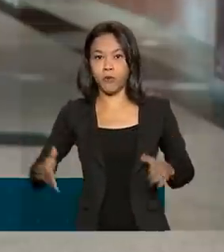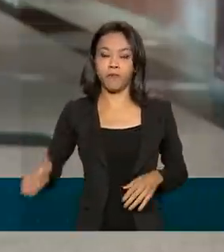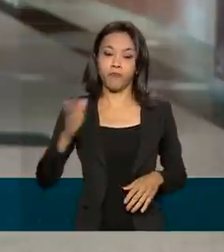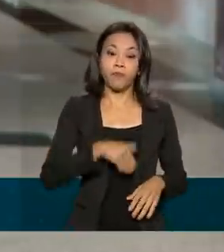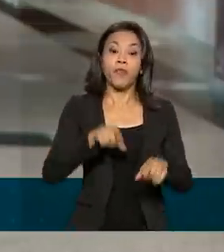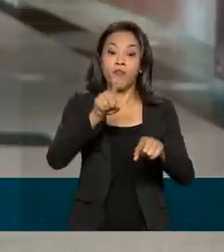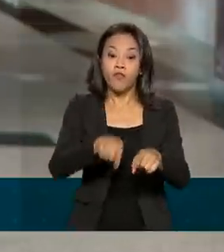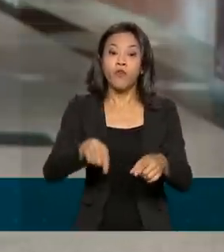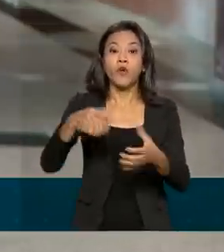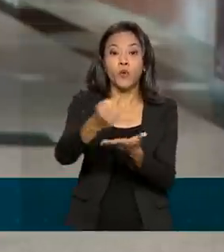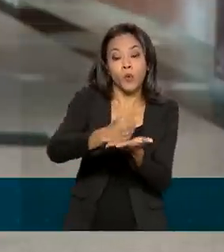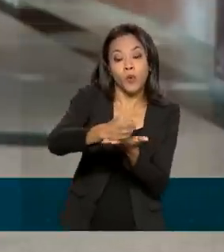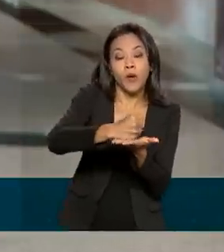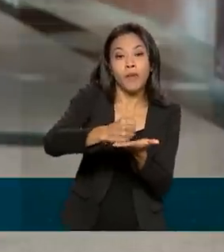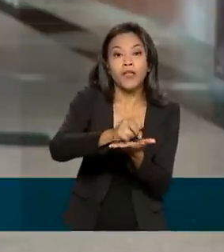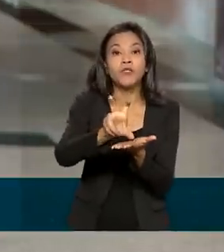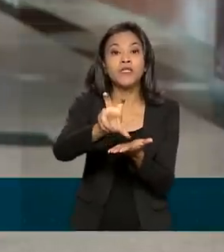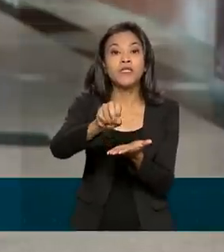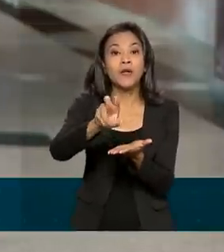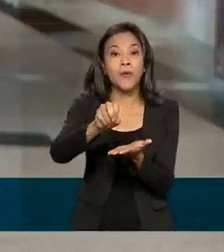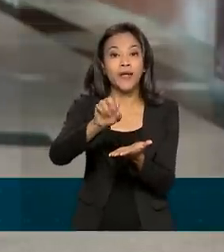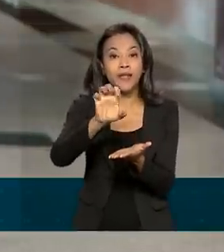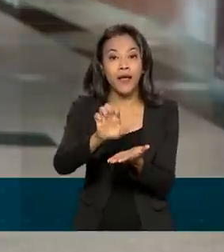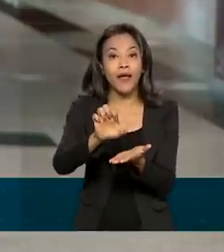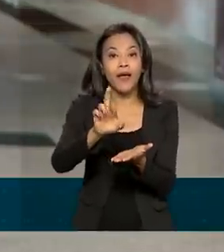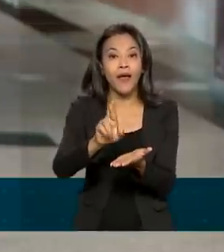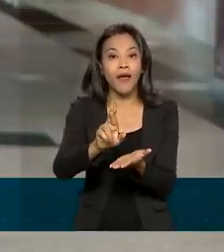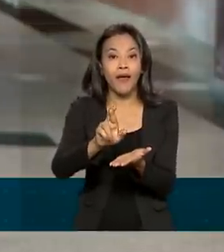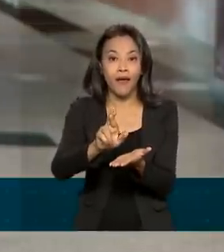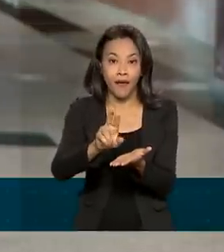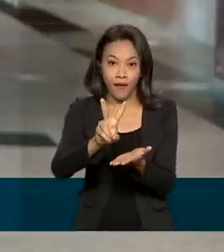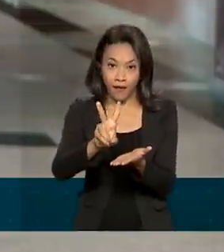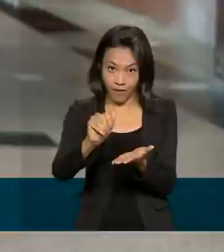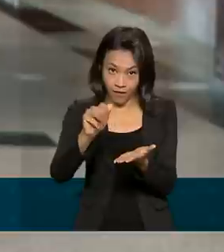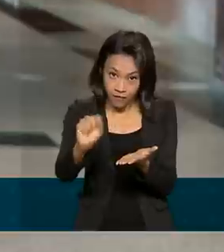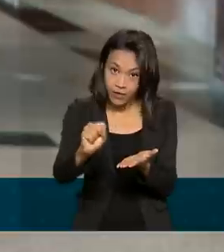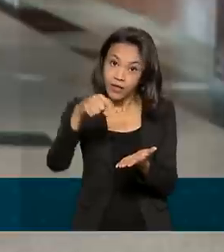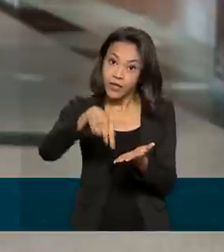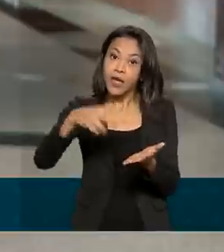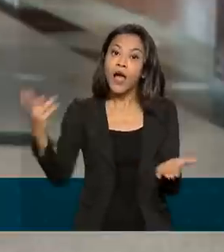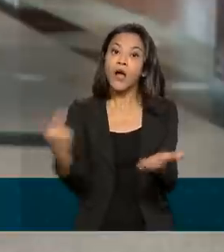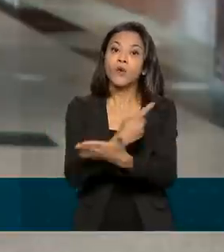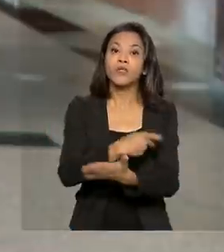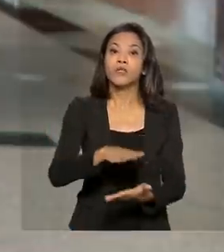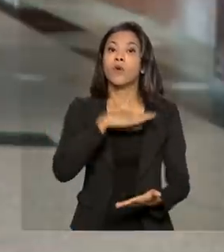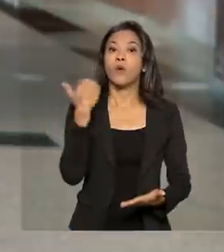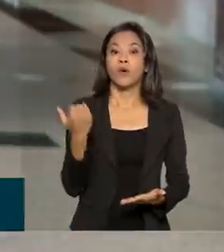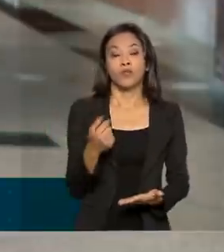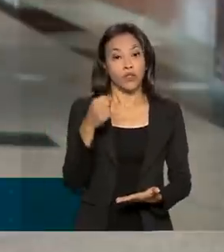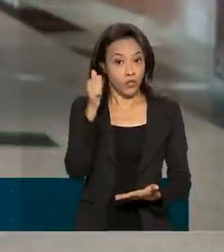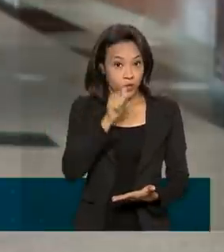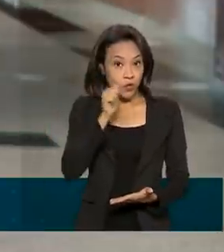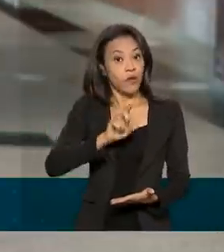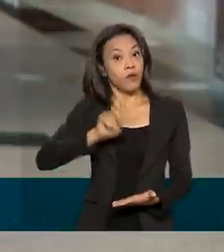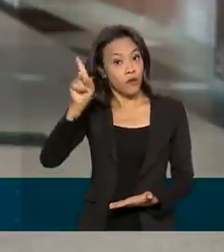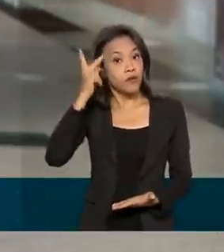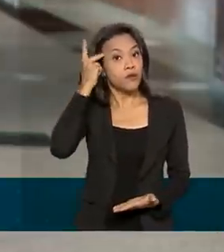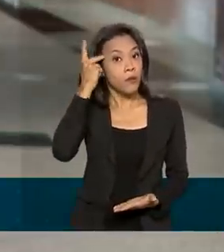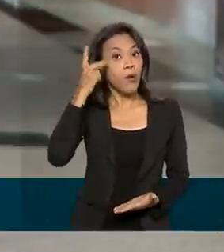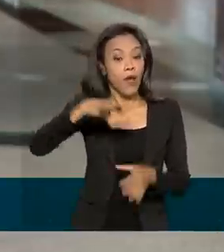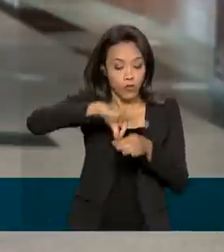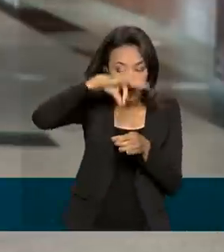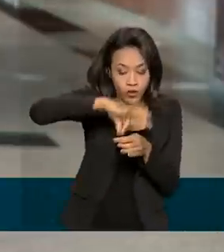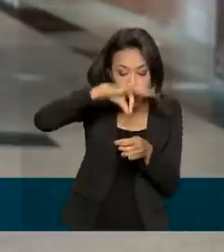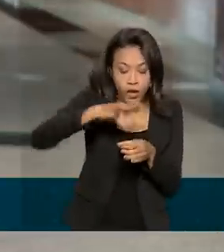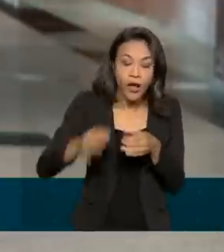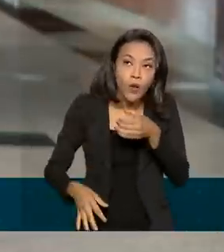ervas emagrecedor que causou a morte da enfermeira Edmara Silva em São Paulo na semana passada. Após consumir o chá,